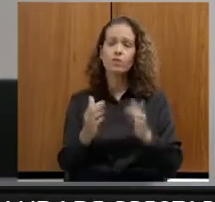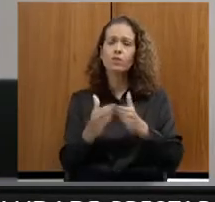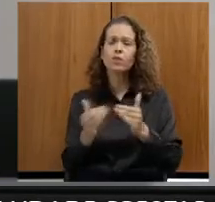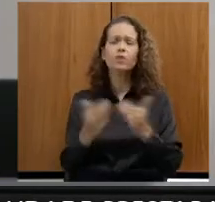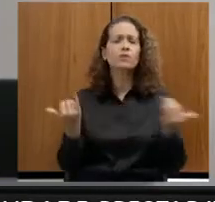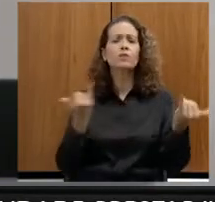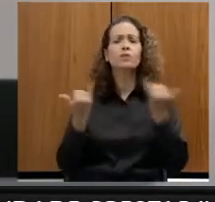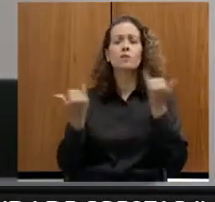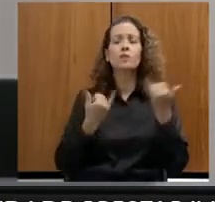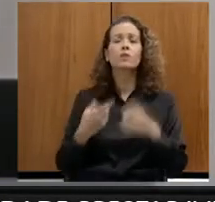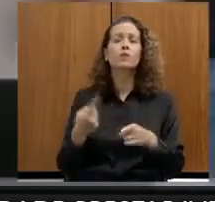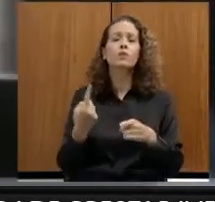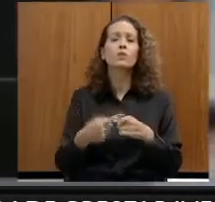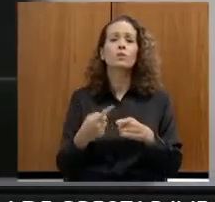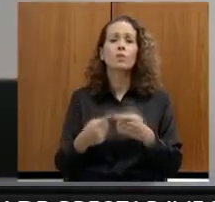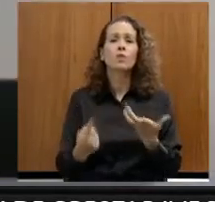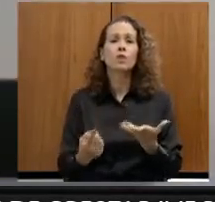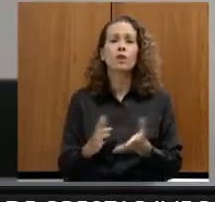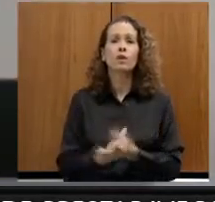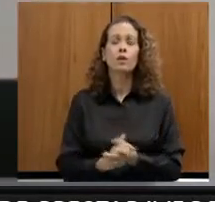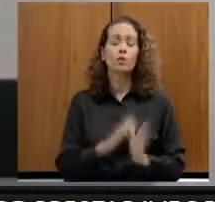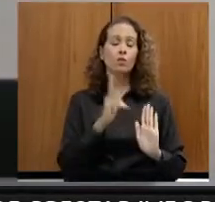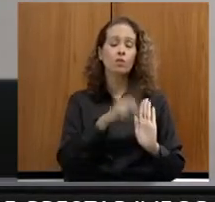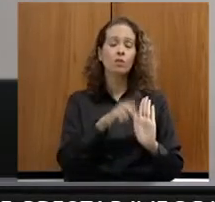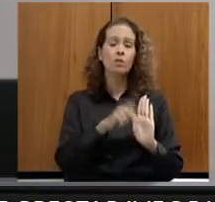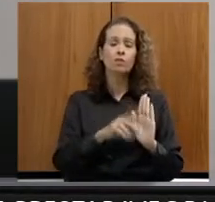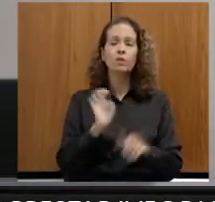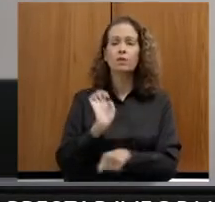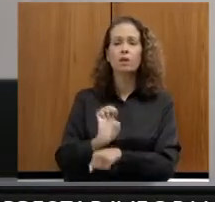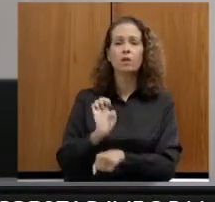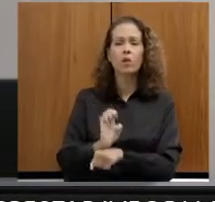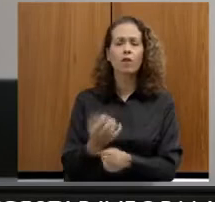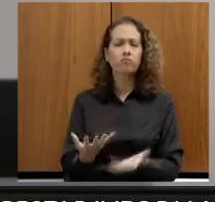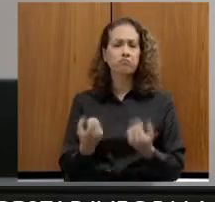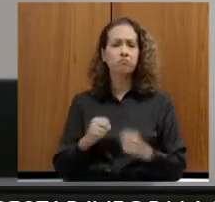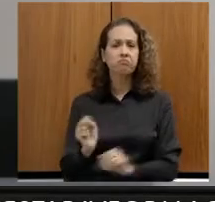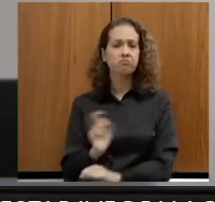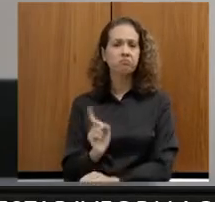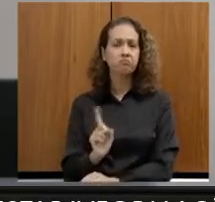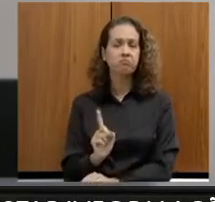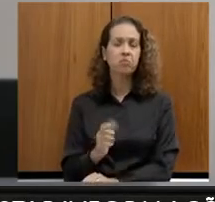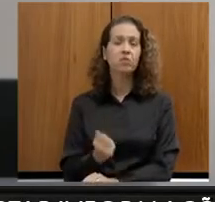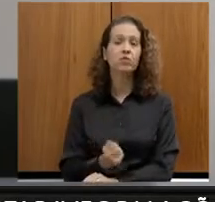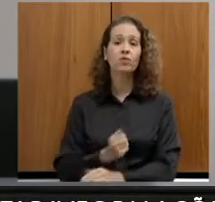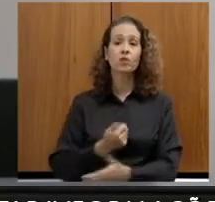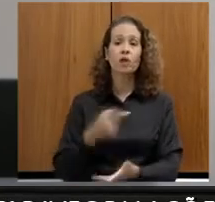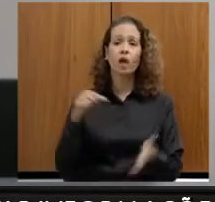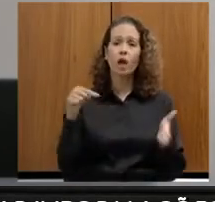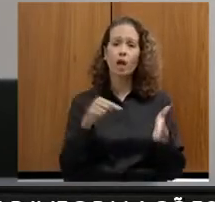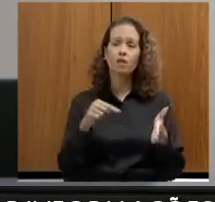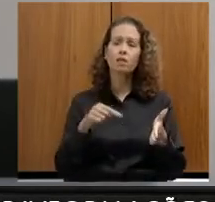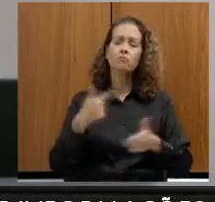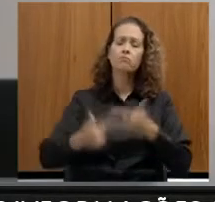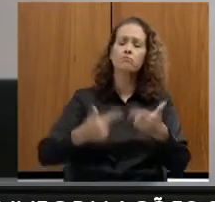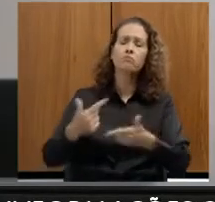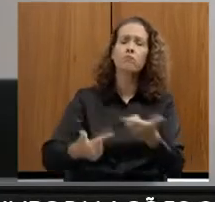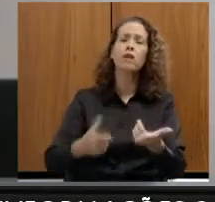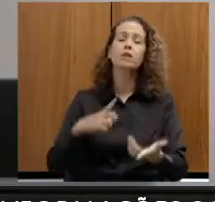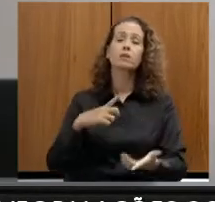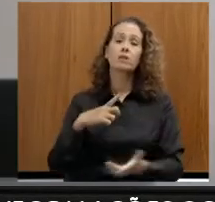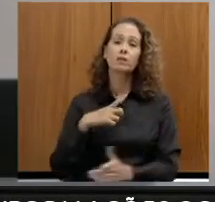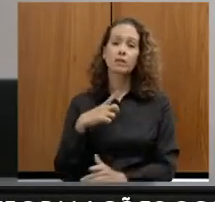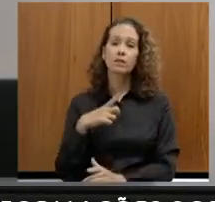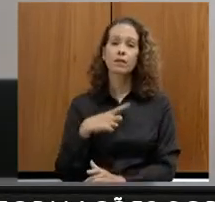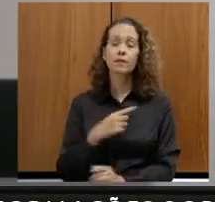razão da não adoção de um programa estadual de frente de trabalho que promova a ocupação dos